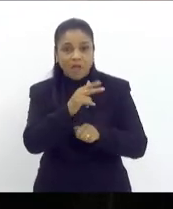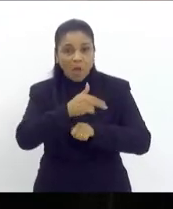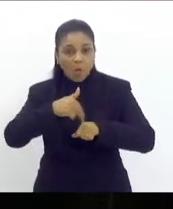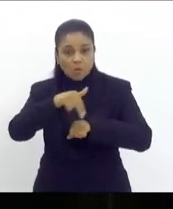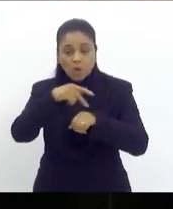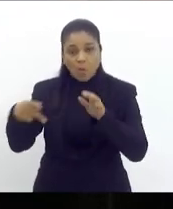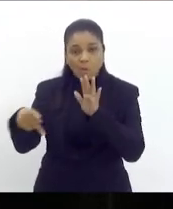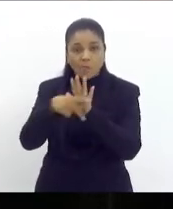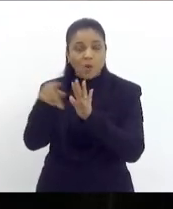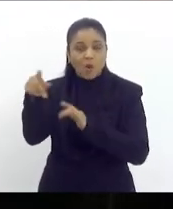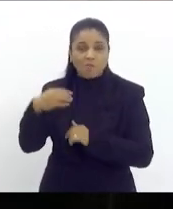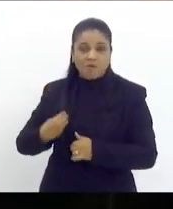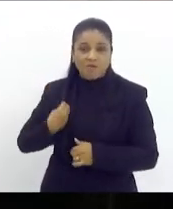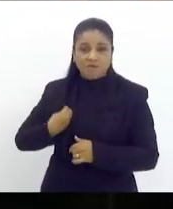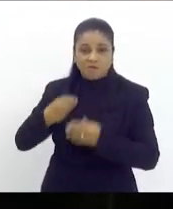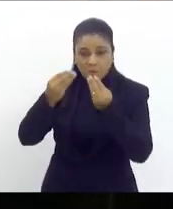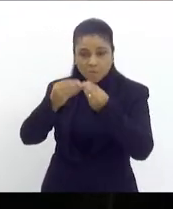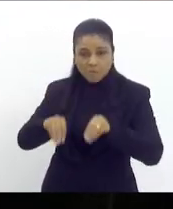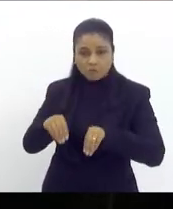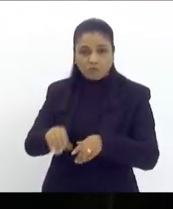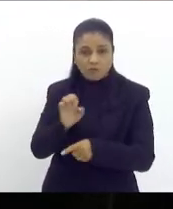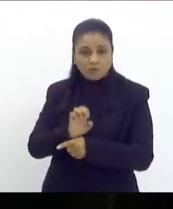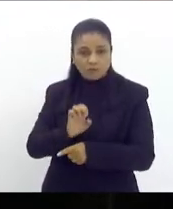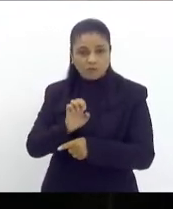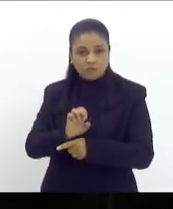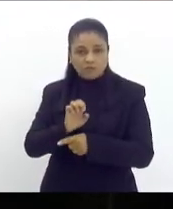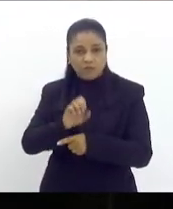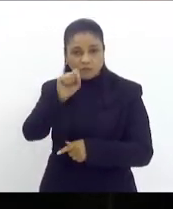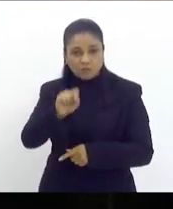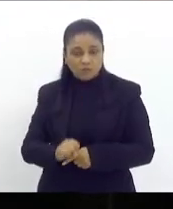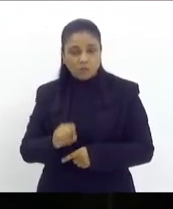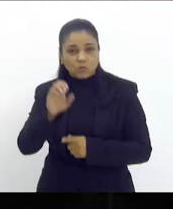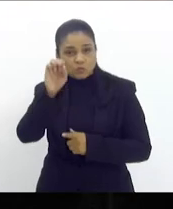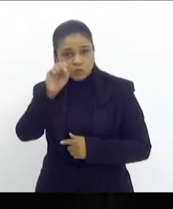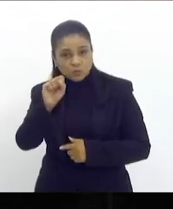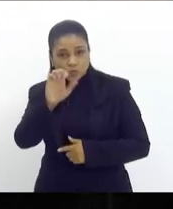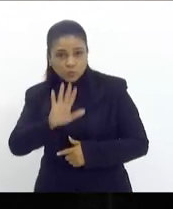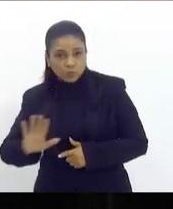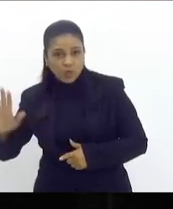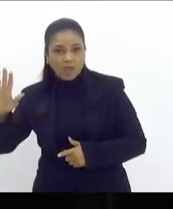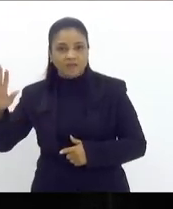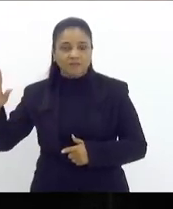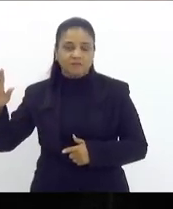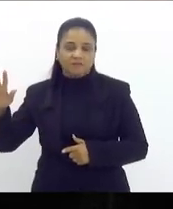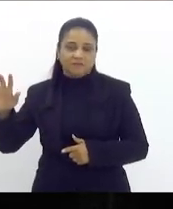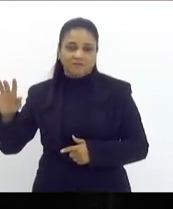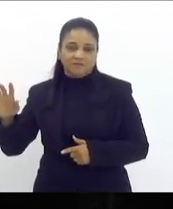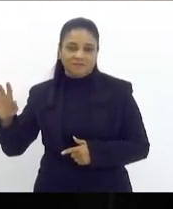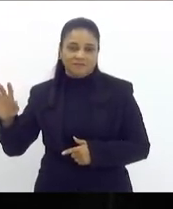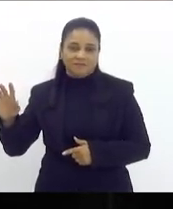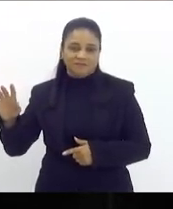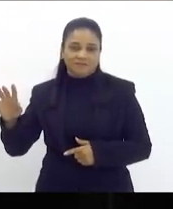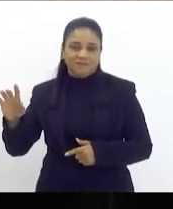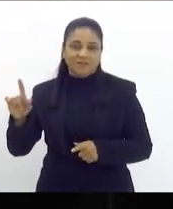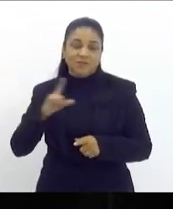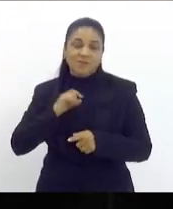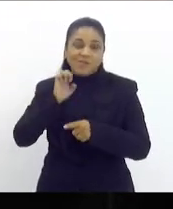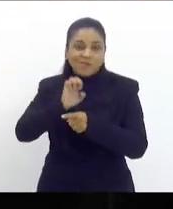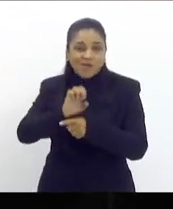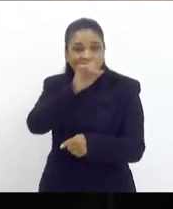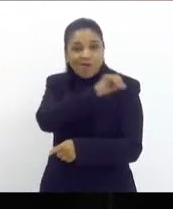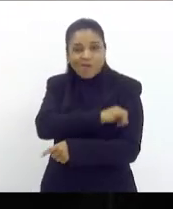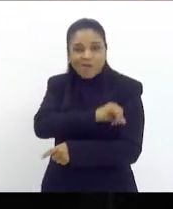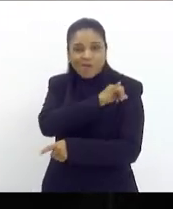vive a prejudicar os estados do sul sudeste principalmente mas não só e o Rio de Janeiro